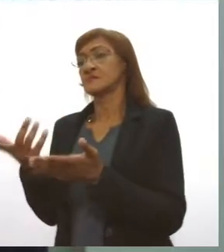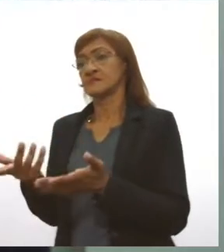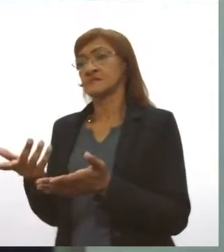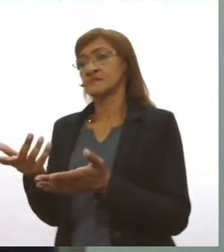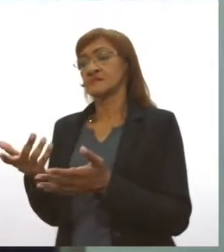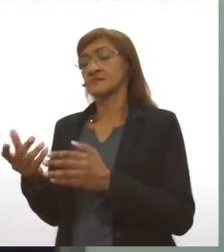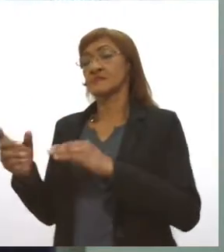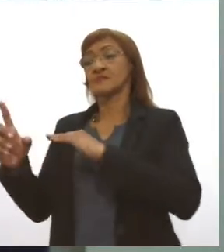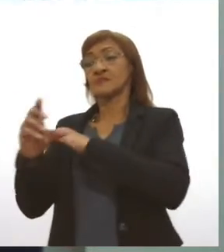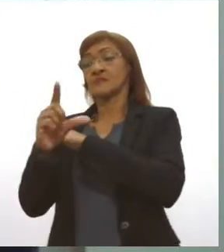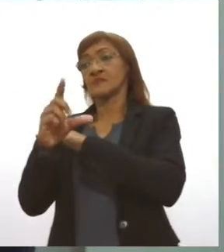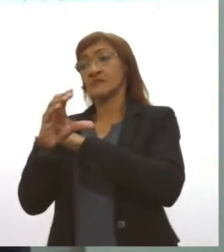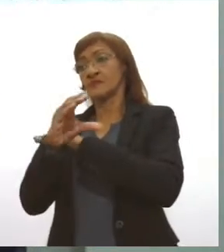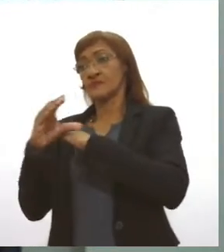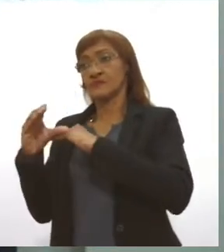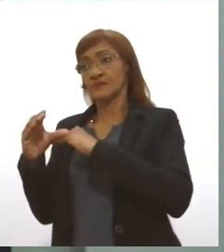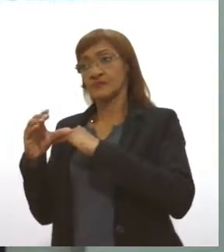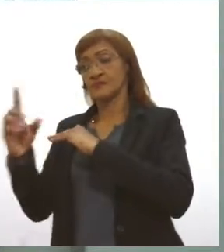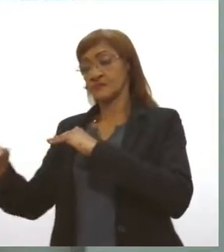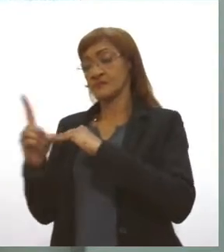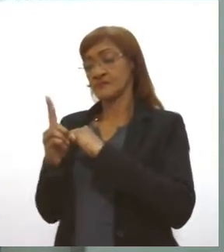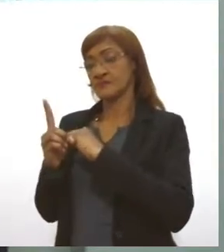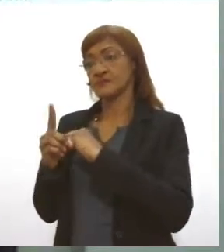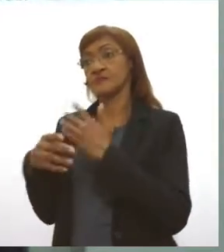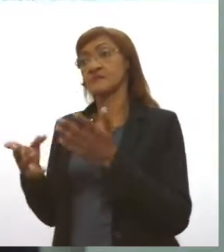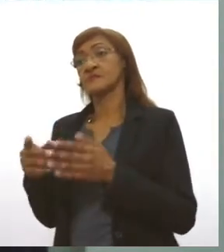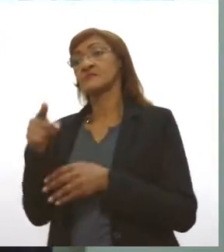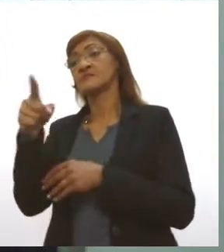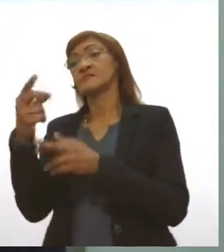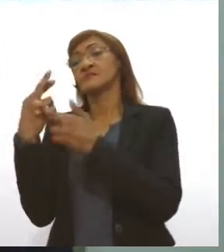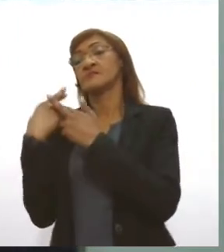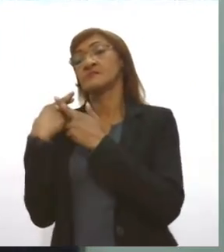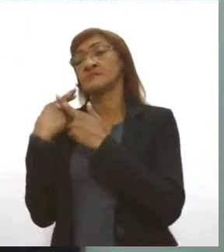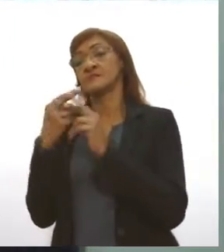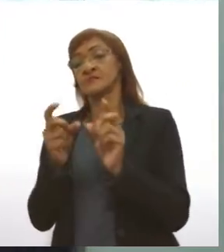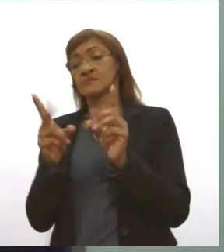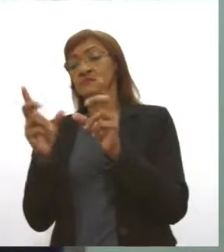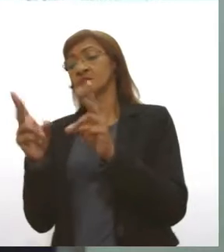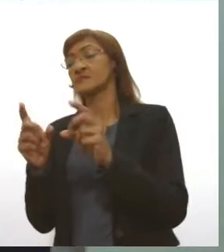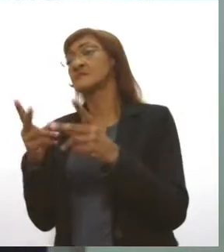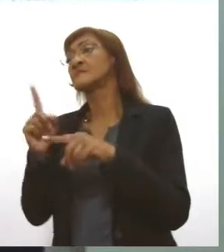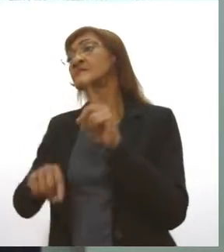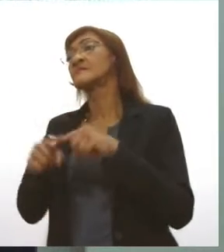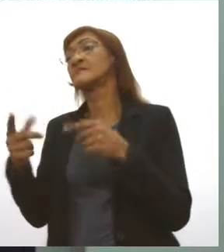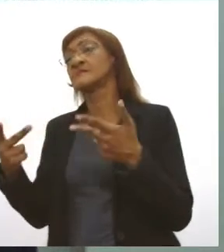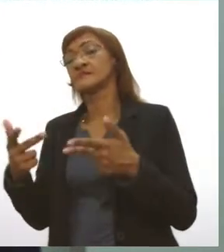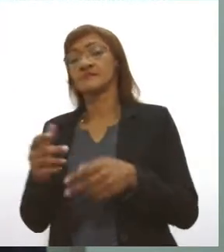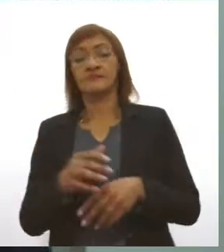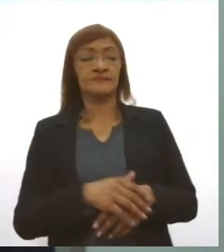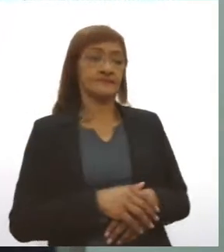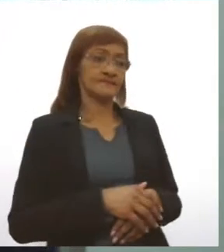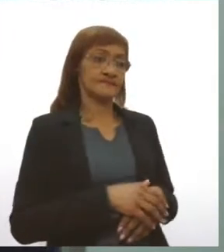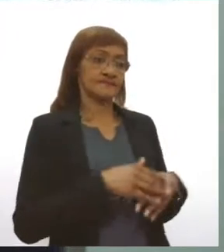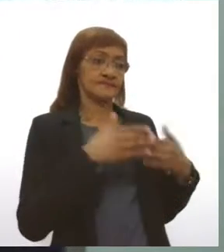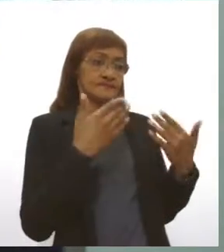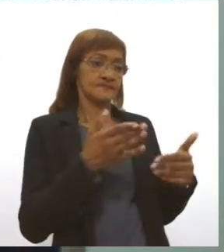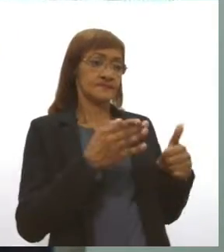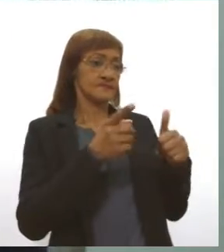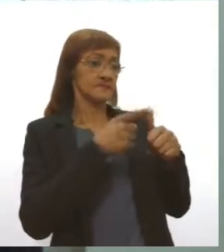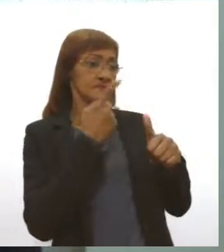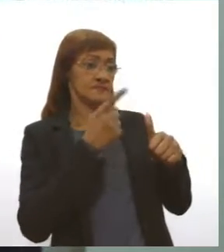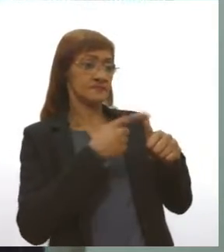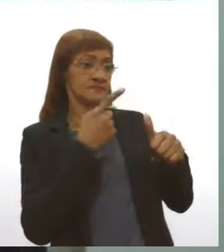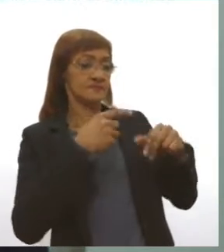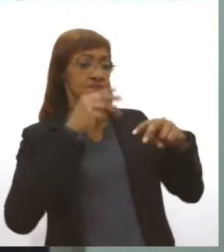cliente que compra e aquele comerciante que vende um determinado produto? O primeiro mito que nós podemos